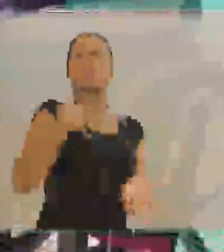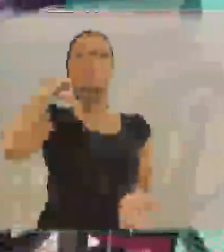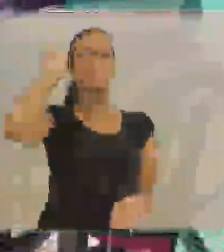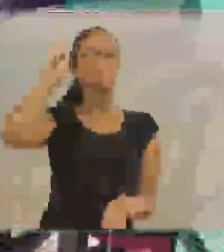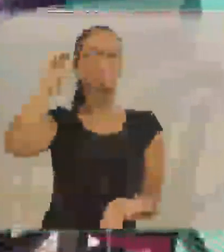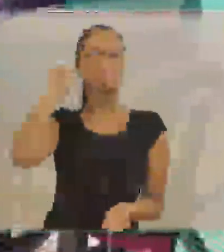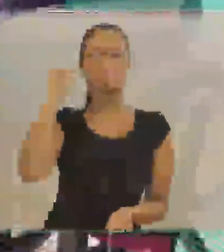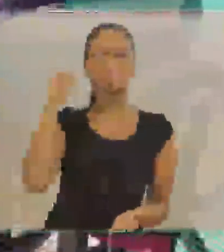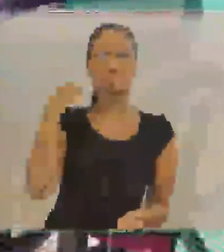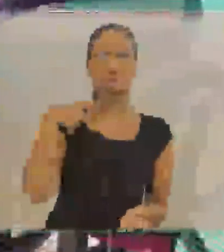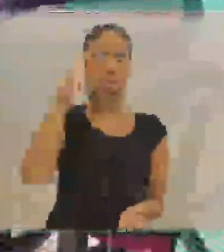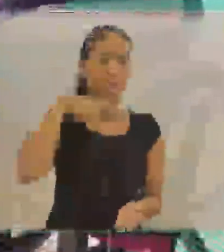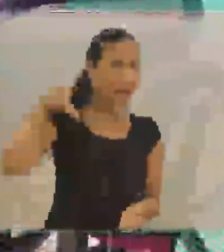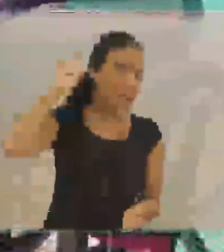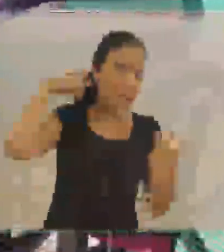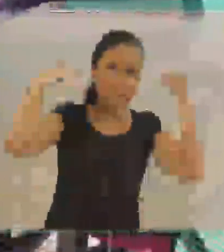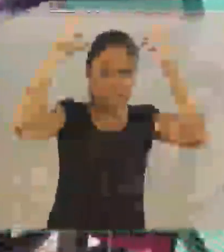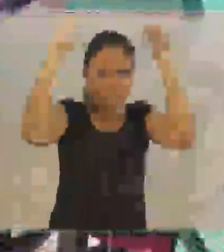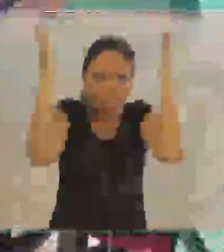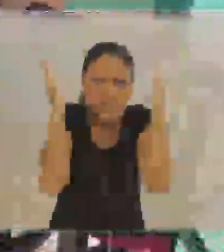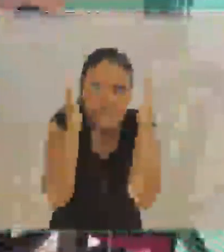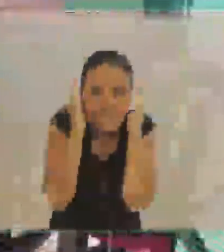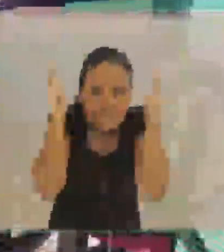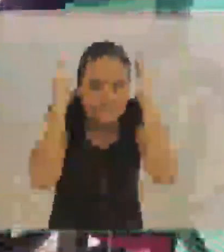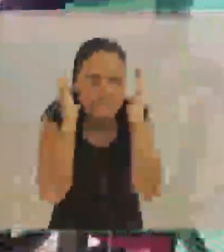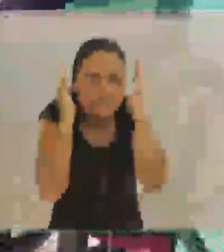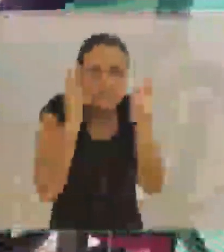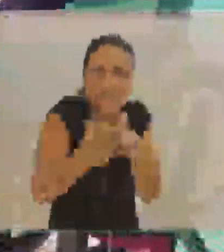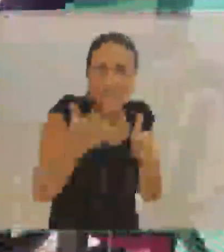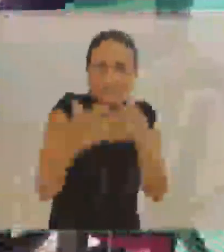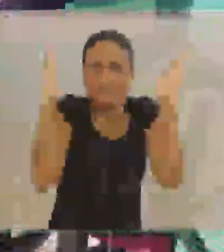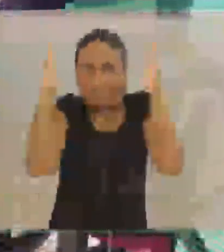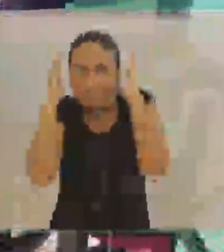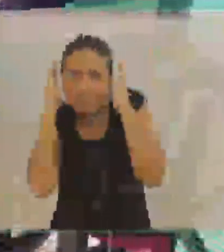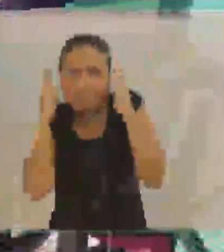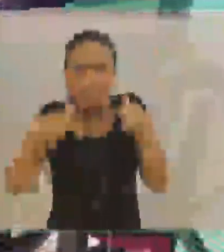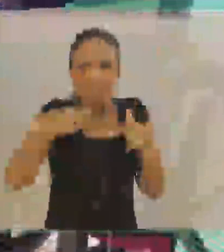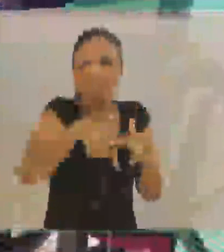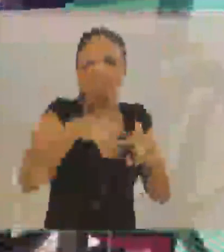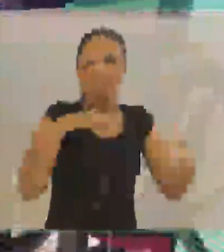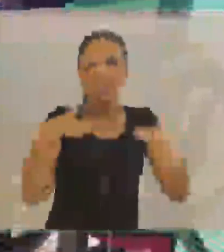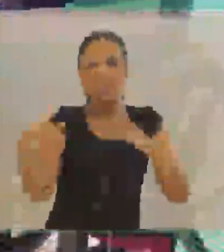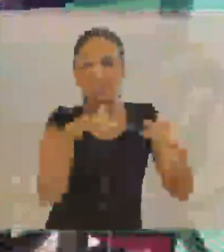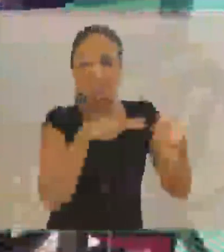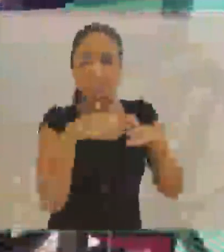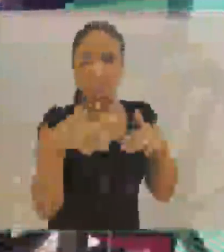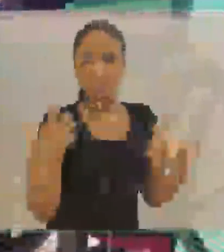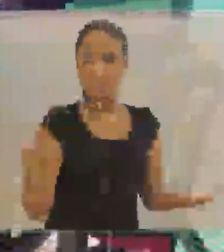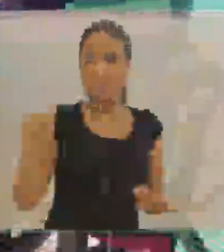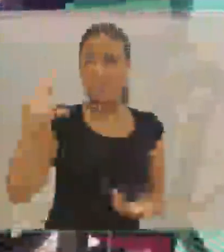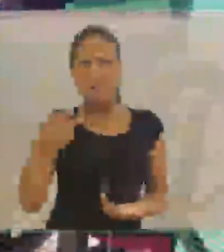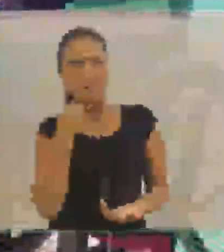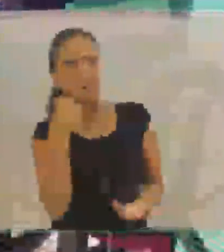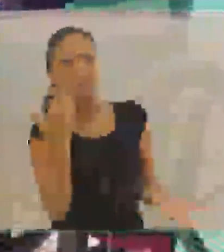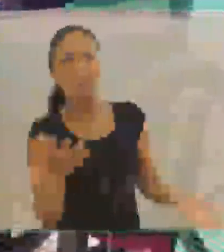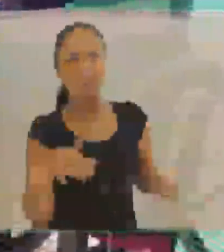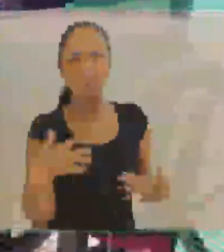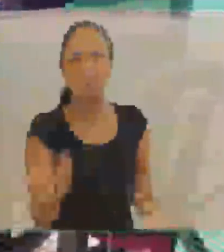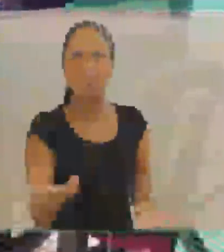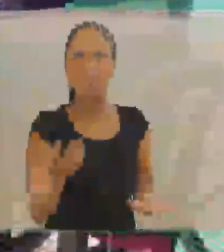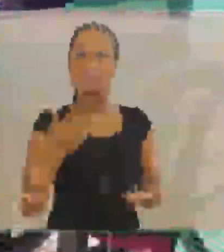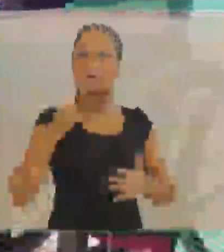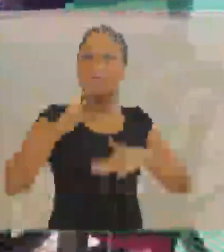o aparelho auditivo e ficava atenta à movimentação da sala, o que o aluno falava. Depois,